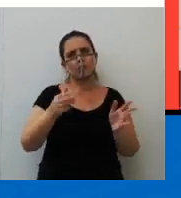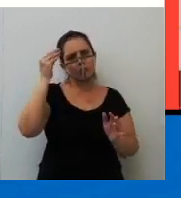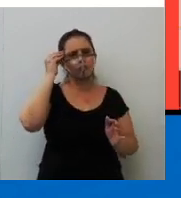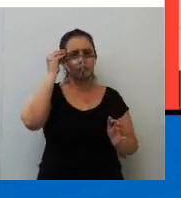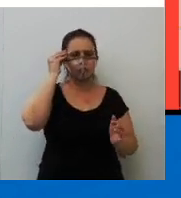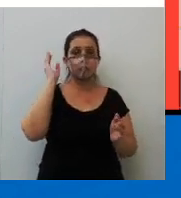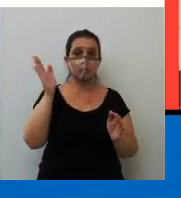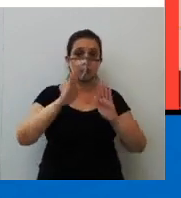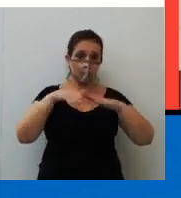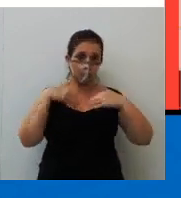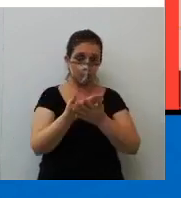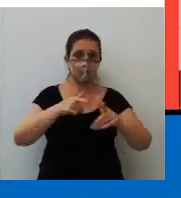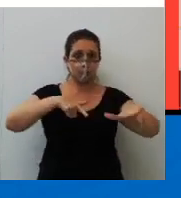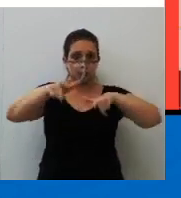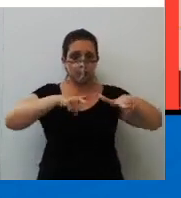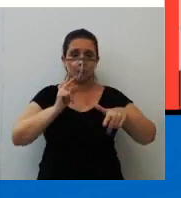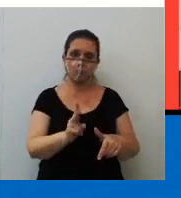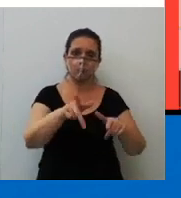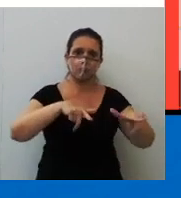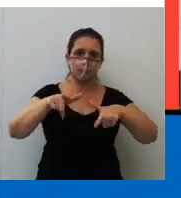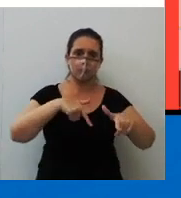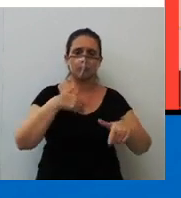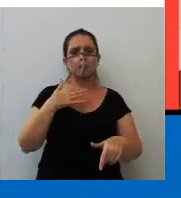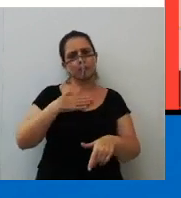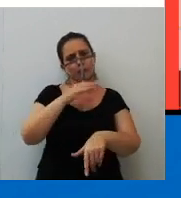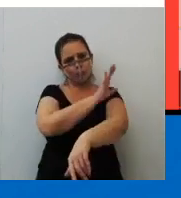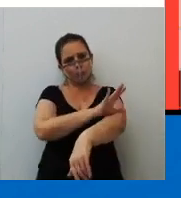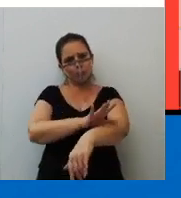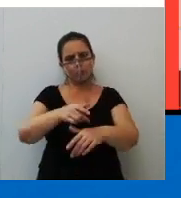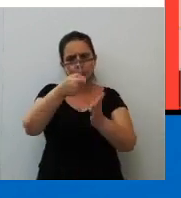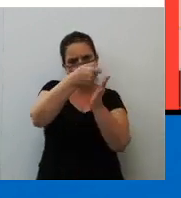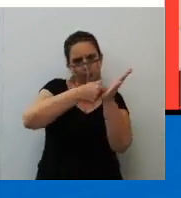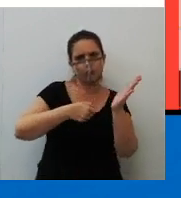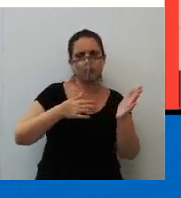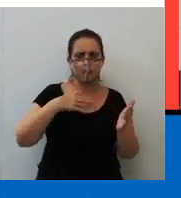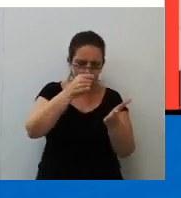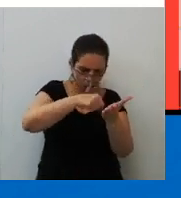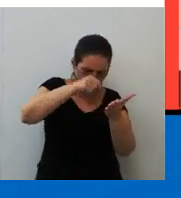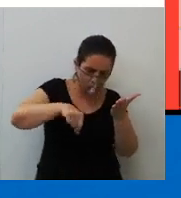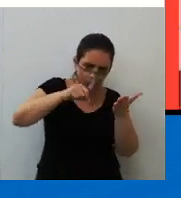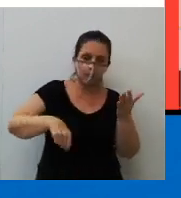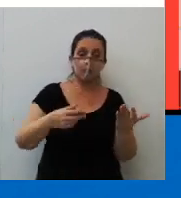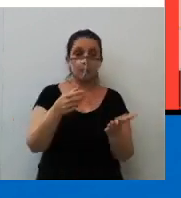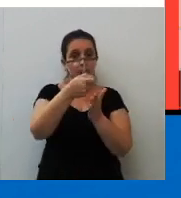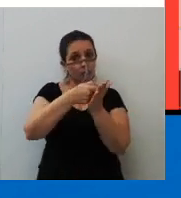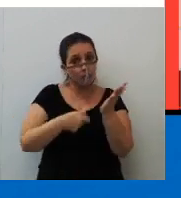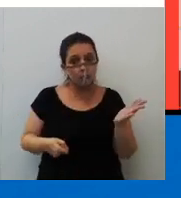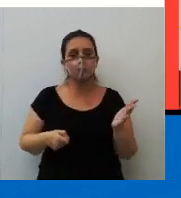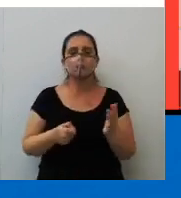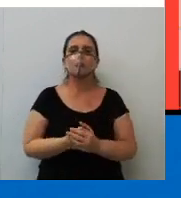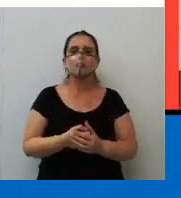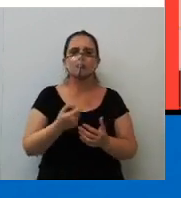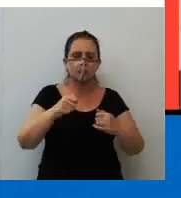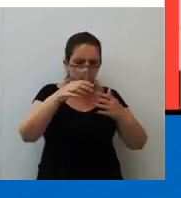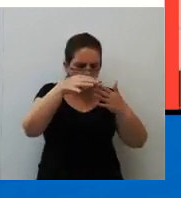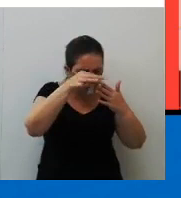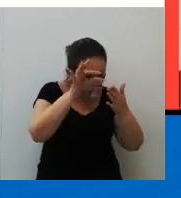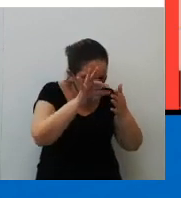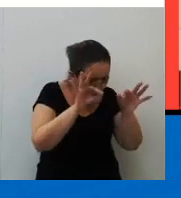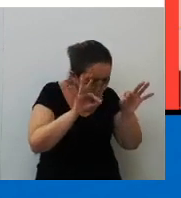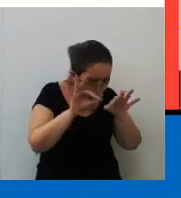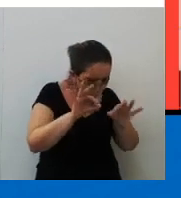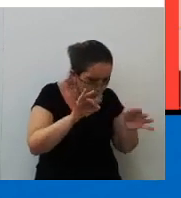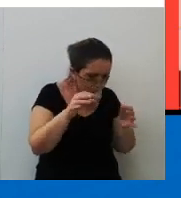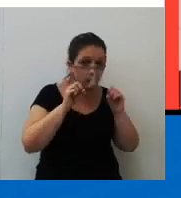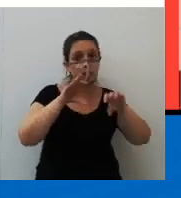Tanto nas escolas que eu já trabalhei. Que ainda trabalho. Como no meu próprio curso de redação. Eu corrijo muito a redação. Eu procuro detalhar isso com os meninos.